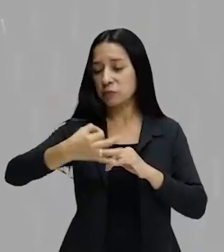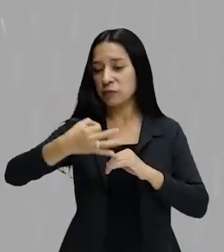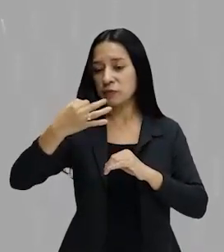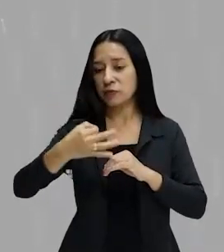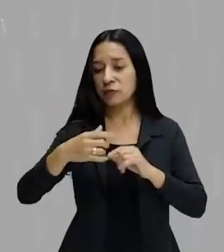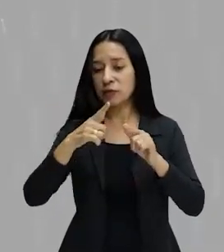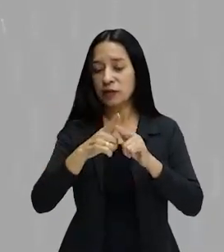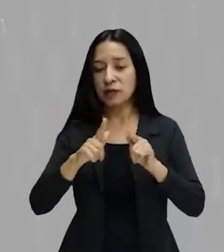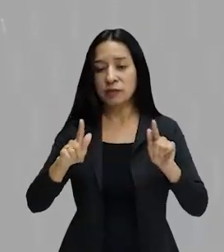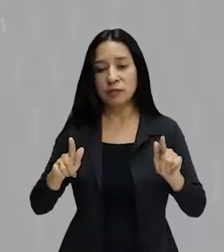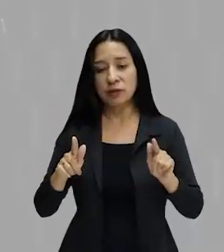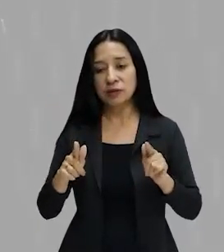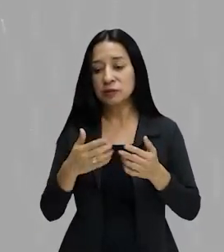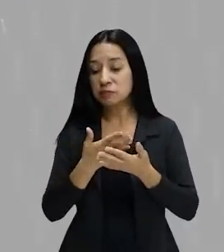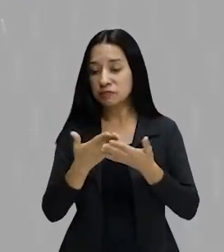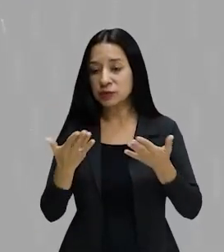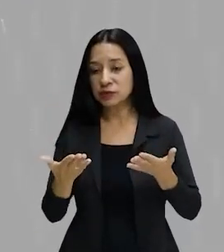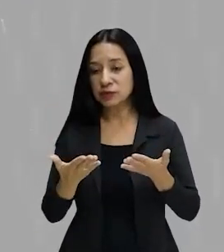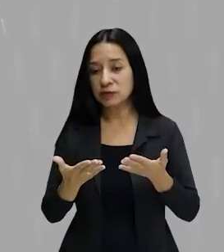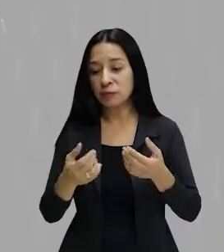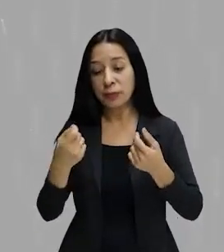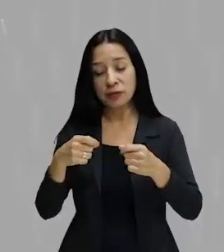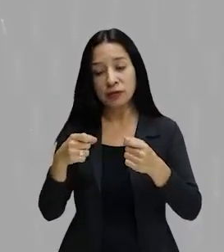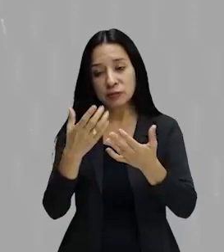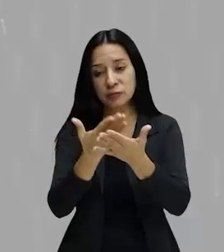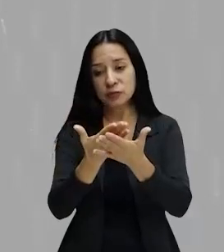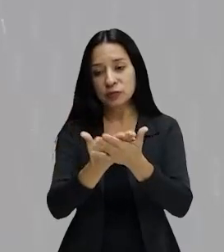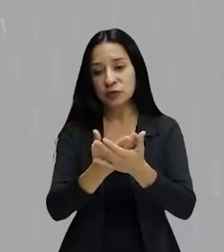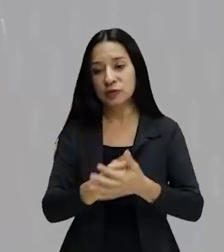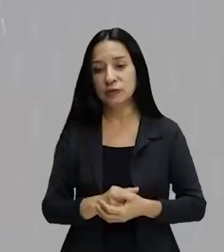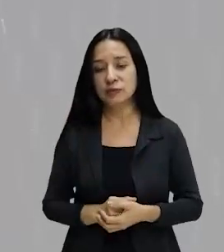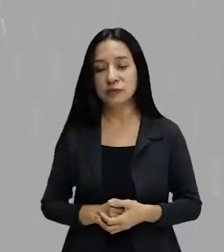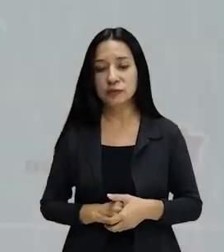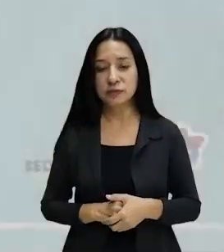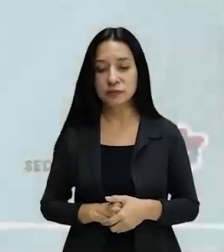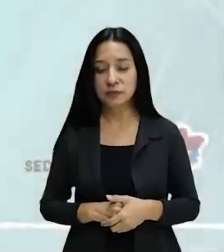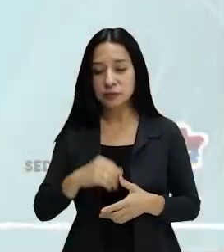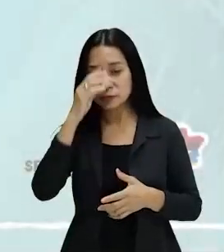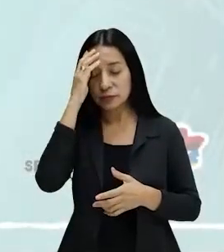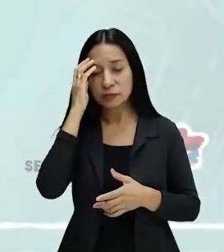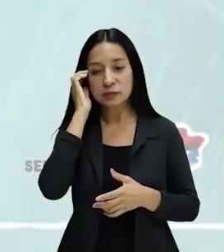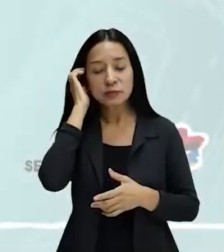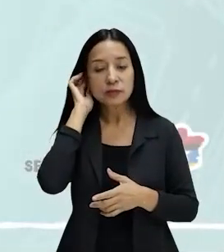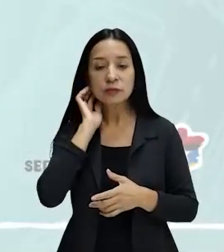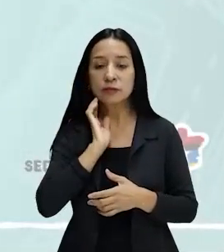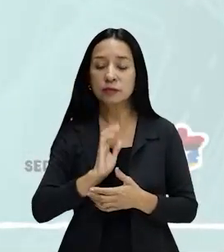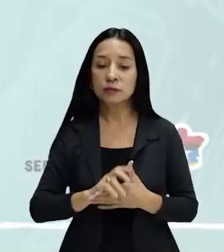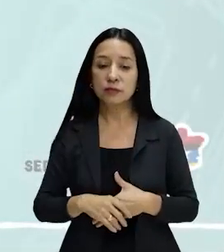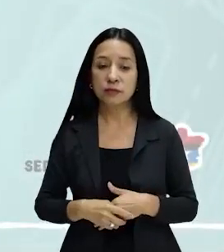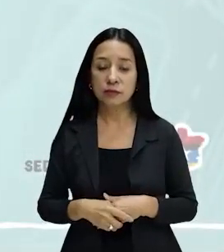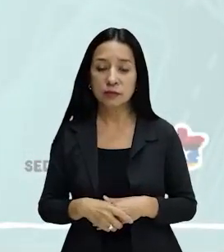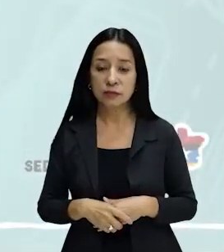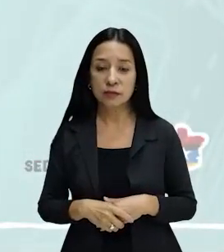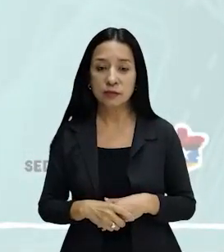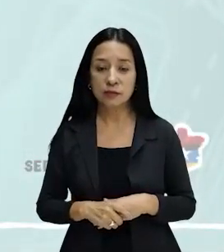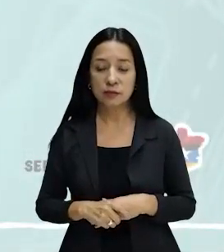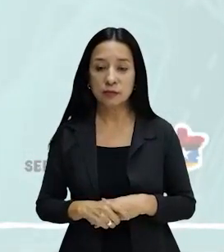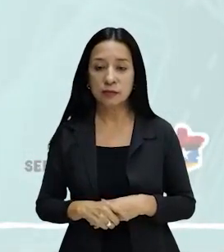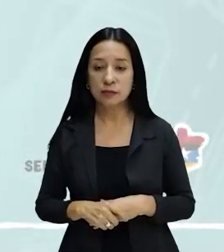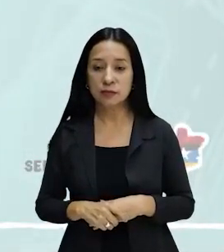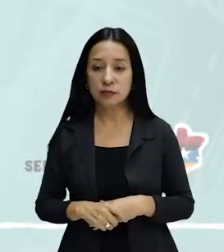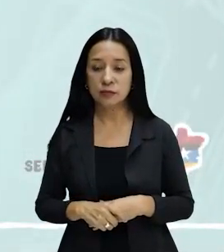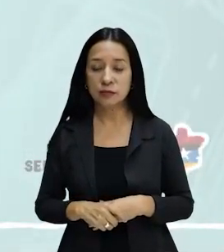gramática é assim. Cabe a nós estudá-la. Tem para onde correr, não. O sinal de crase tira a